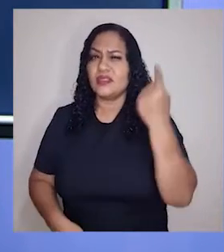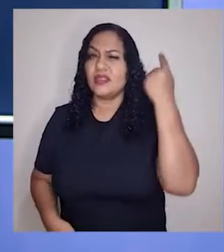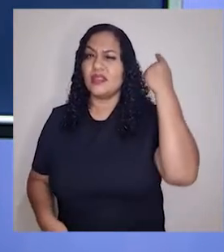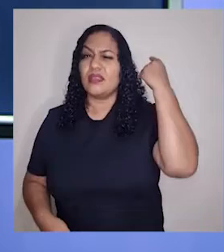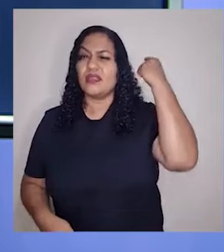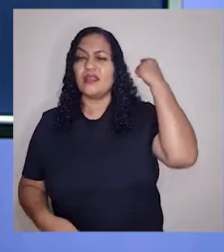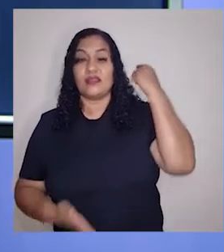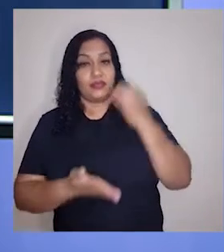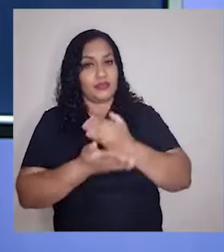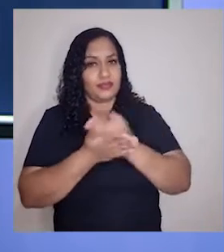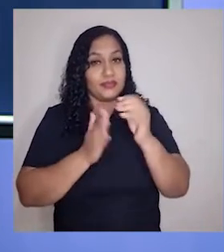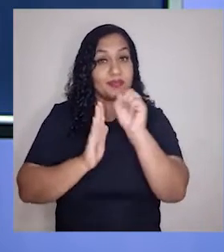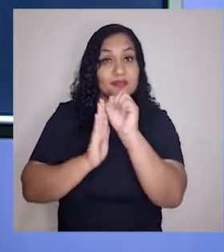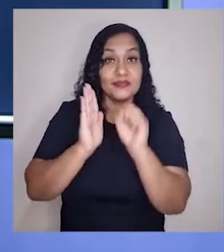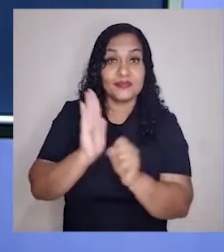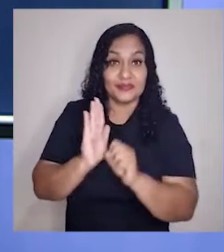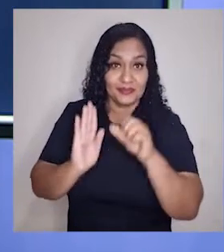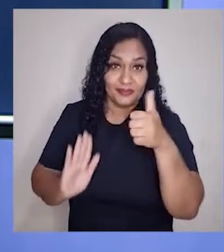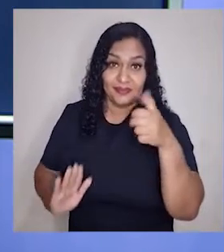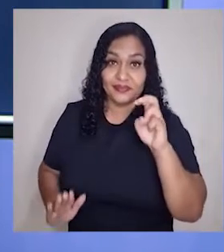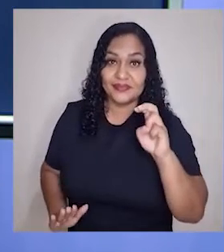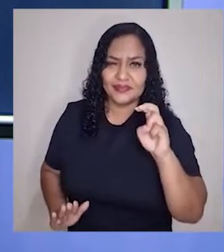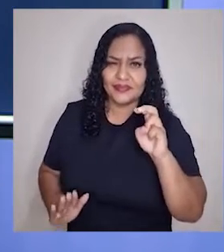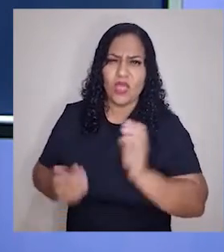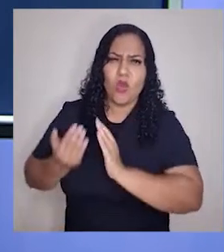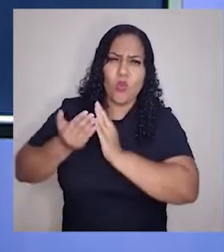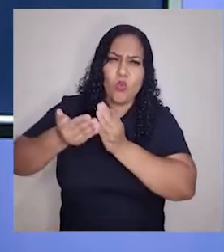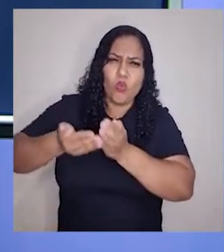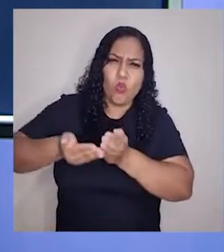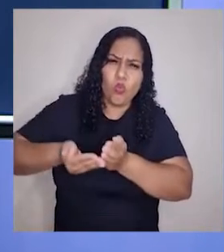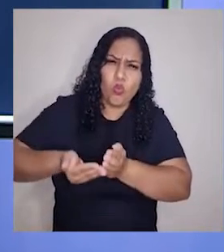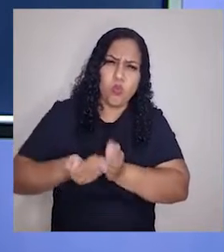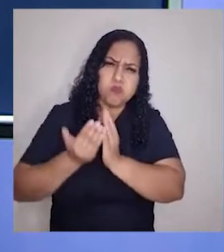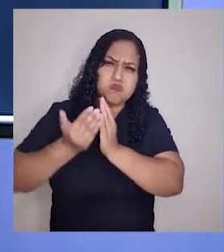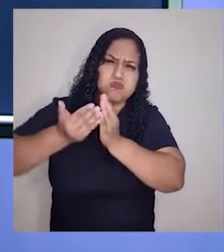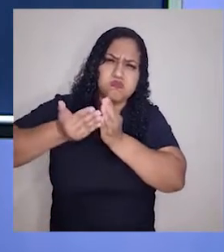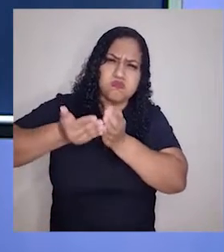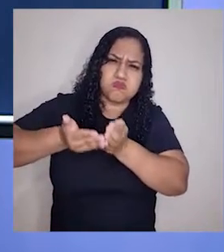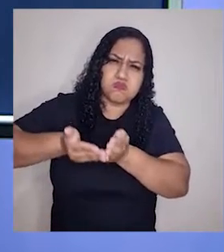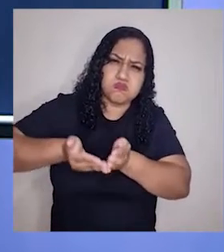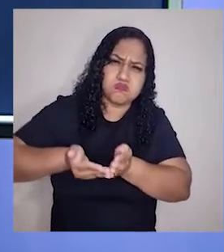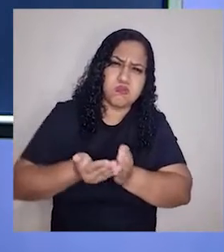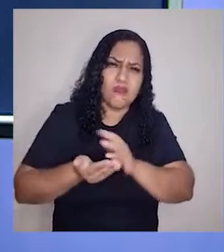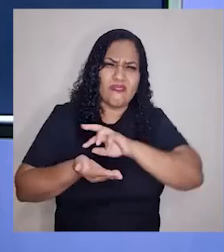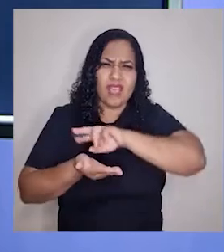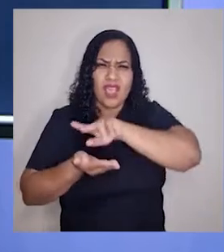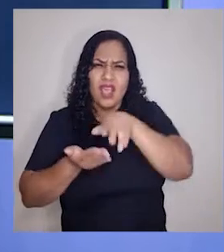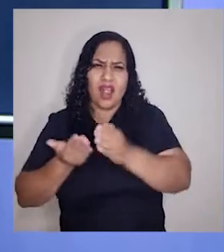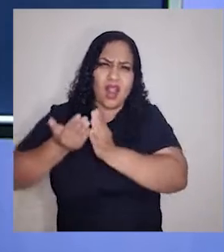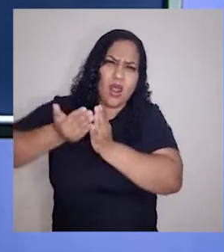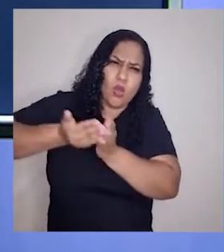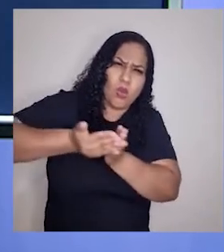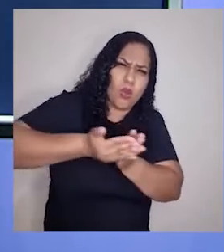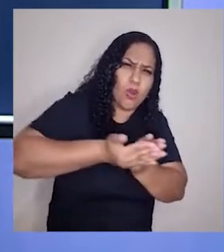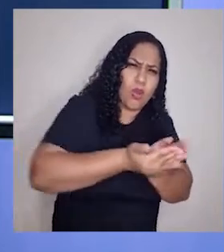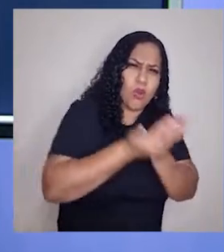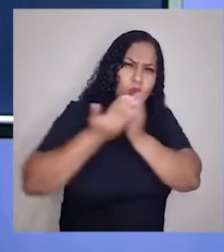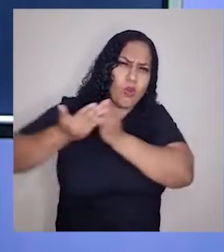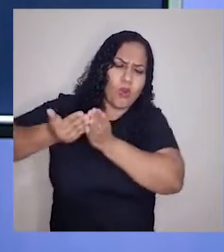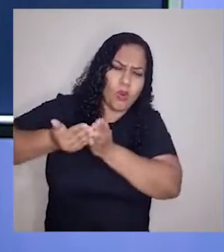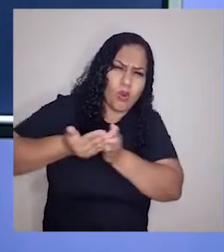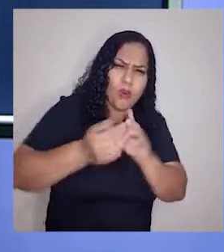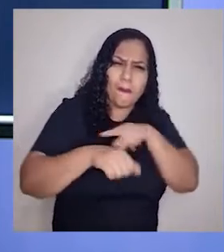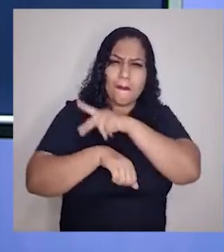começando lá do início, século XV, grandes navegações, vários navios